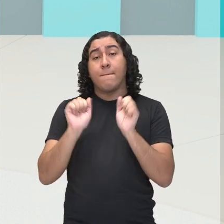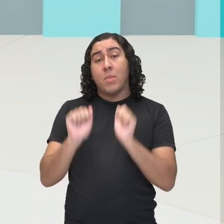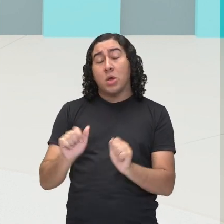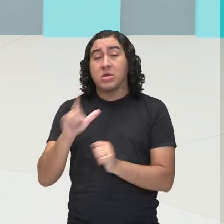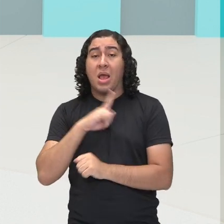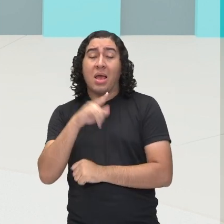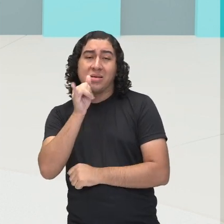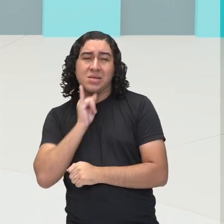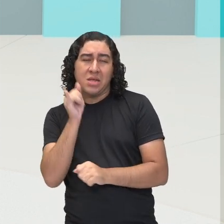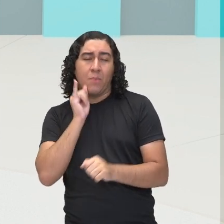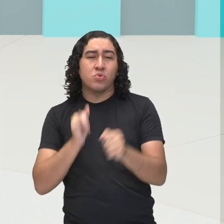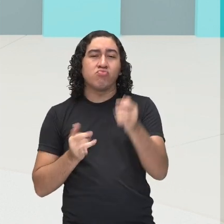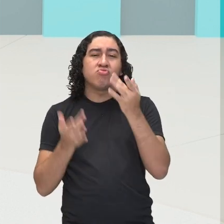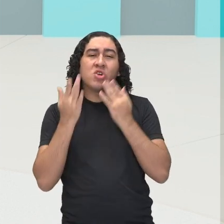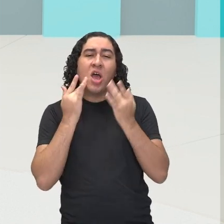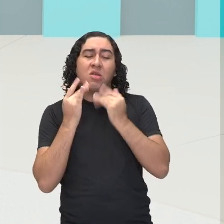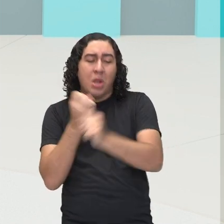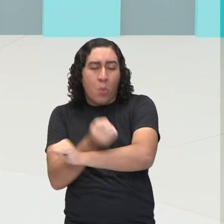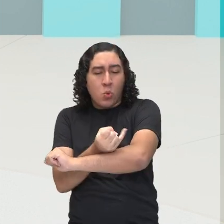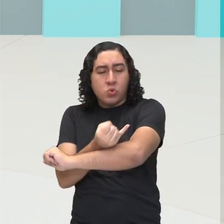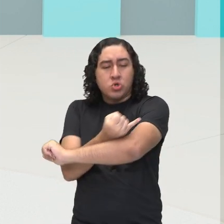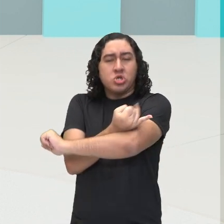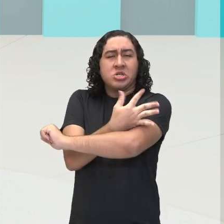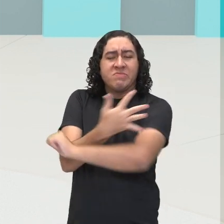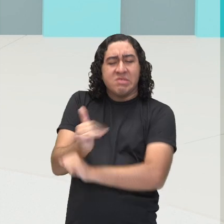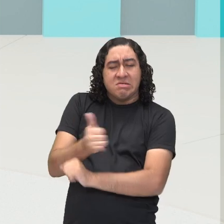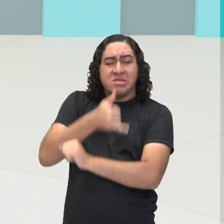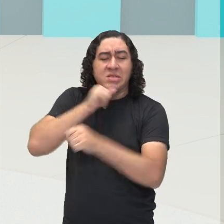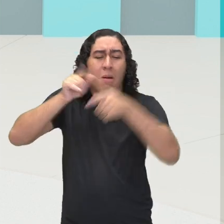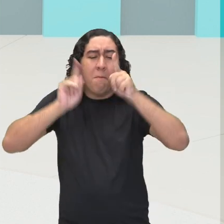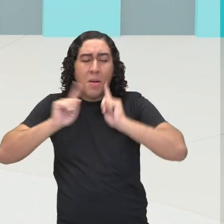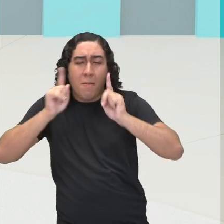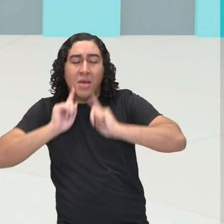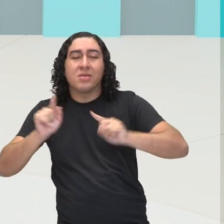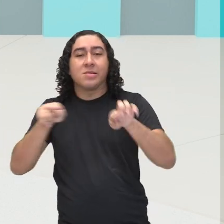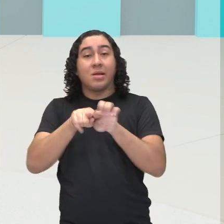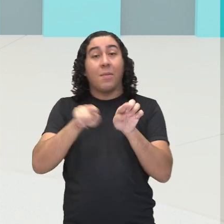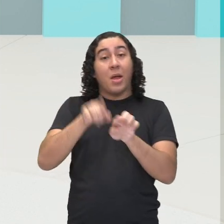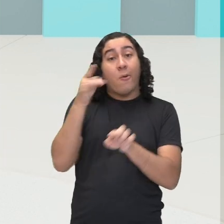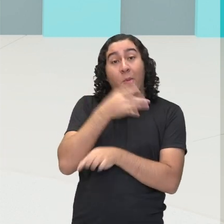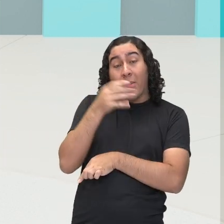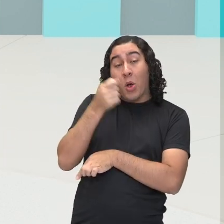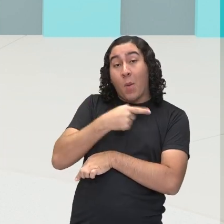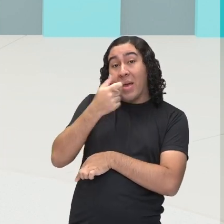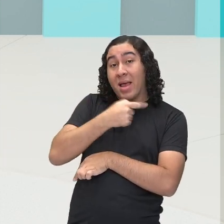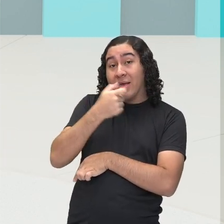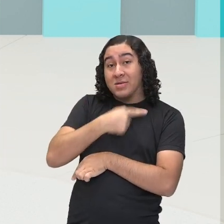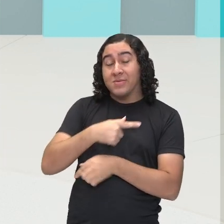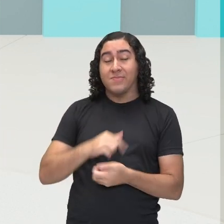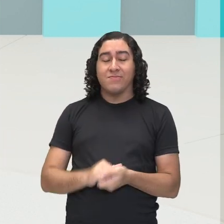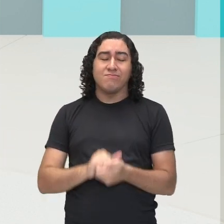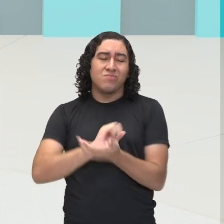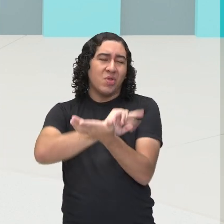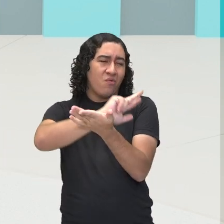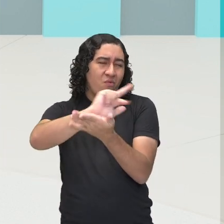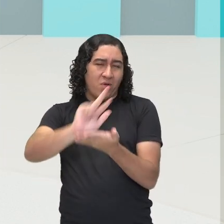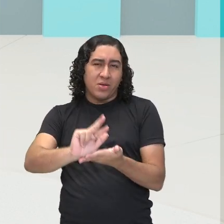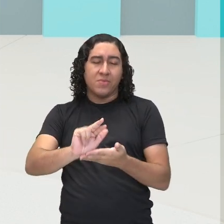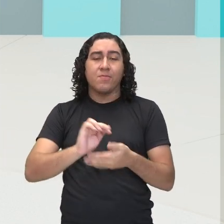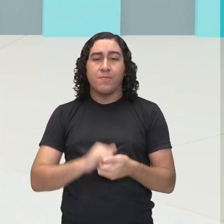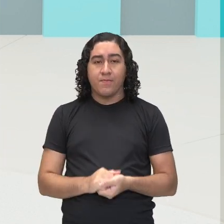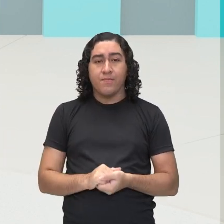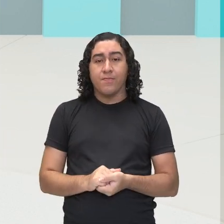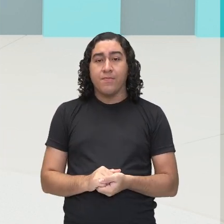dramático, a tragédia, a comédia. E assim vai. Então, além